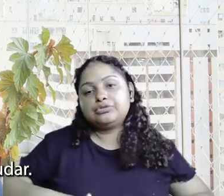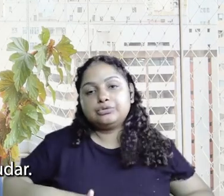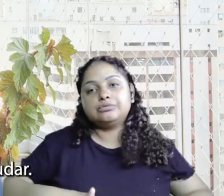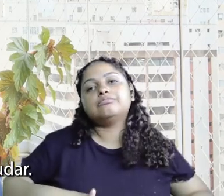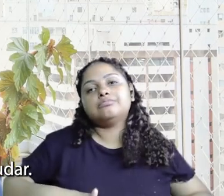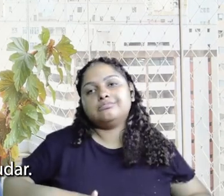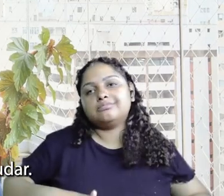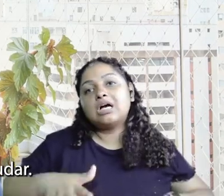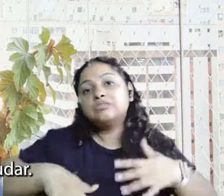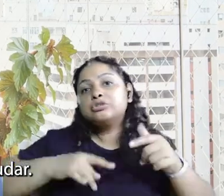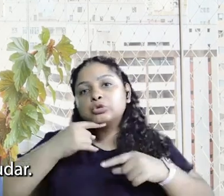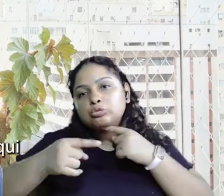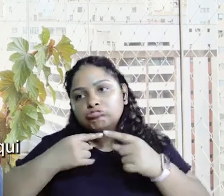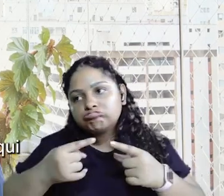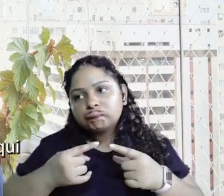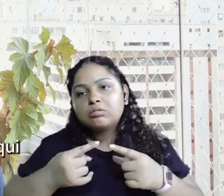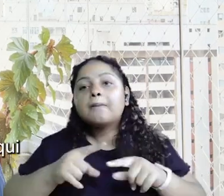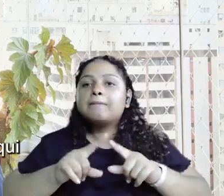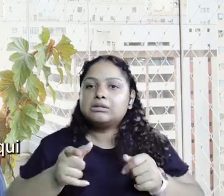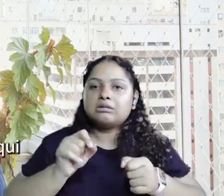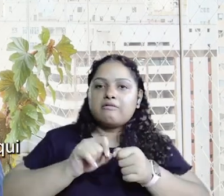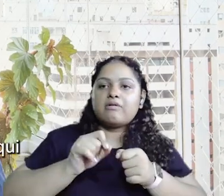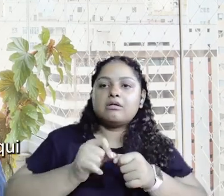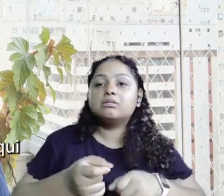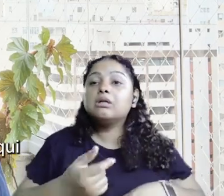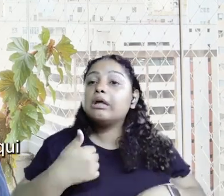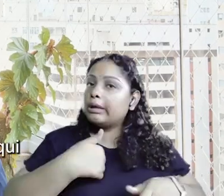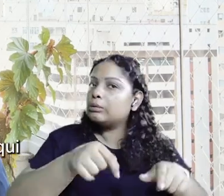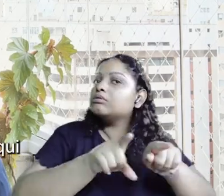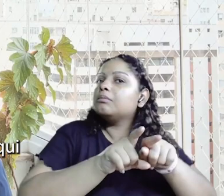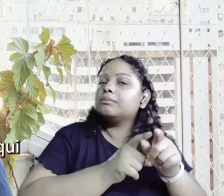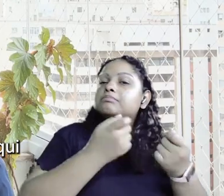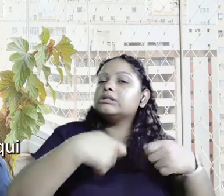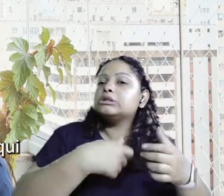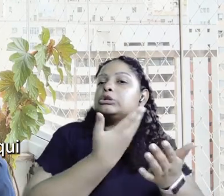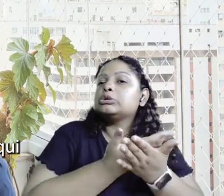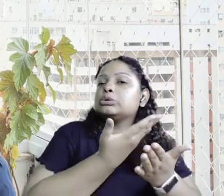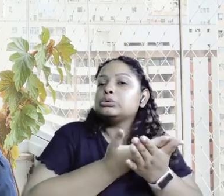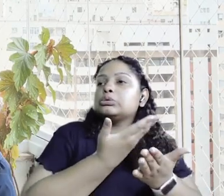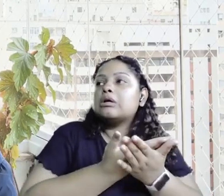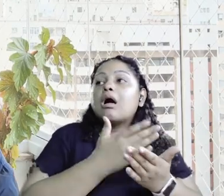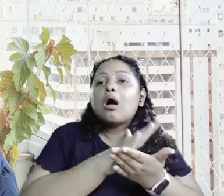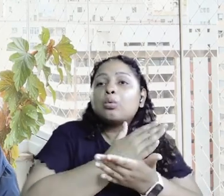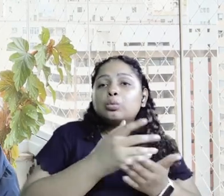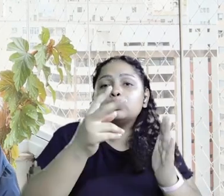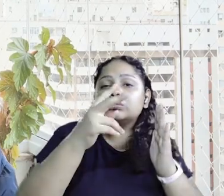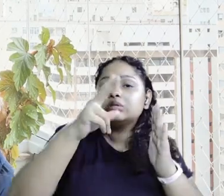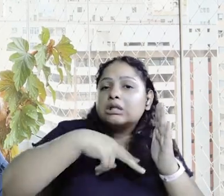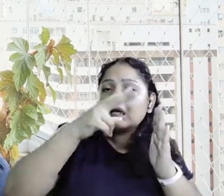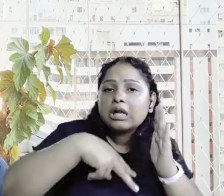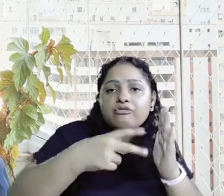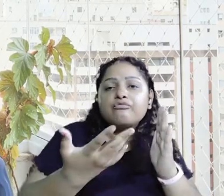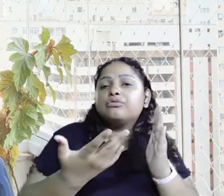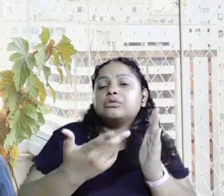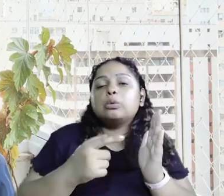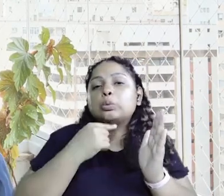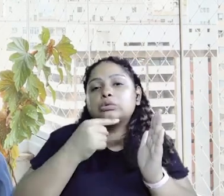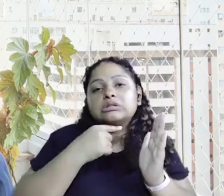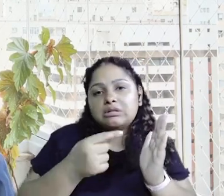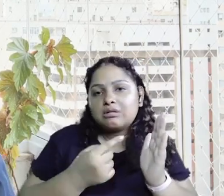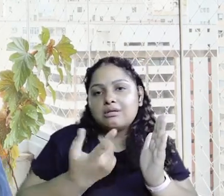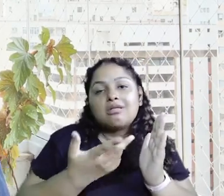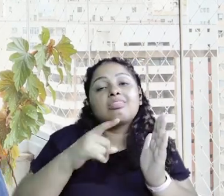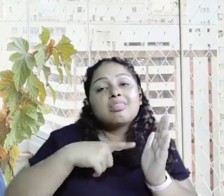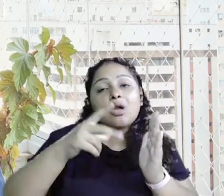tenho muito o que estudar, então, eu tenho uma bibliotequinha aqui dentro de casa, ela já tem os livros que estão pendentes de eu ler e eu tenho muitos